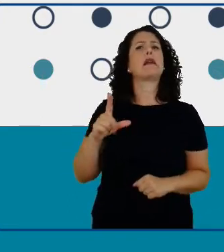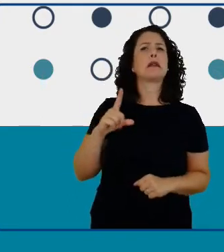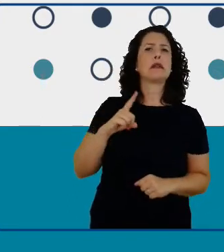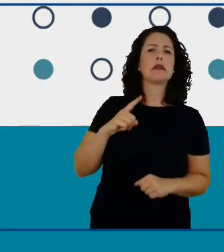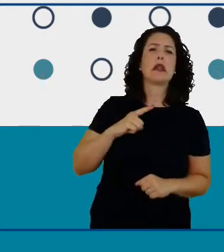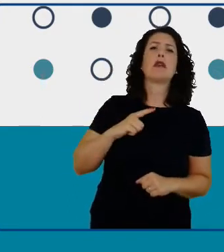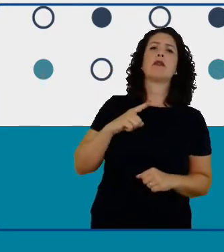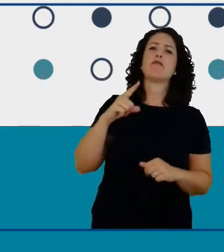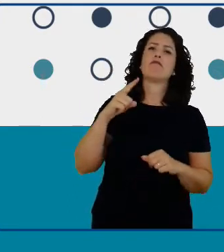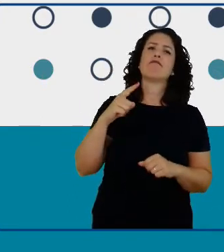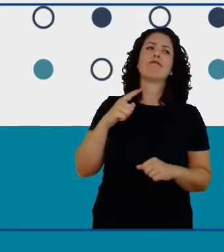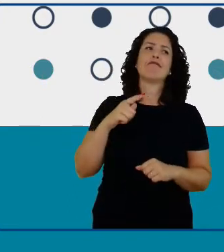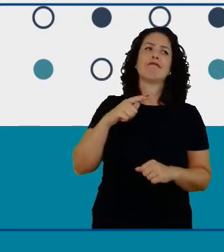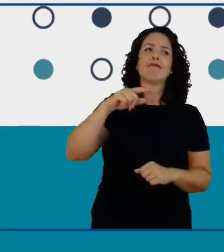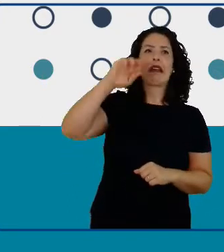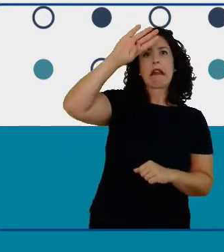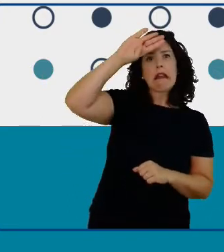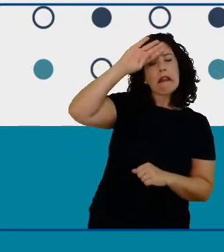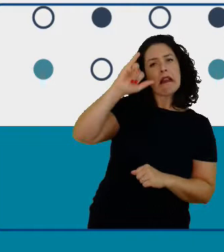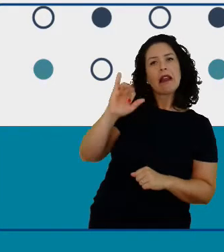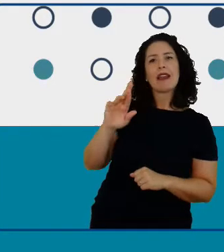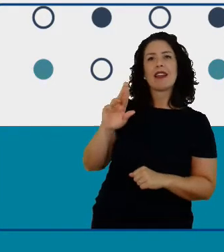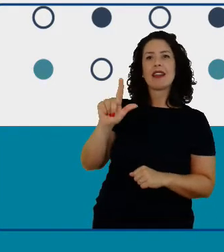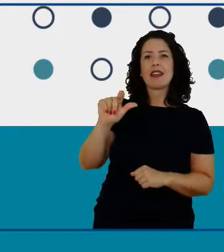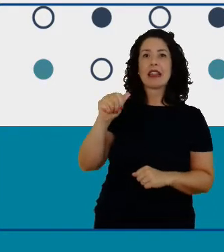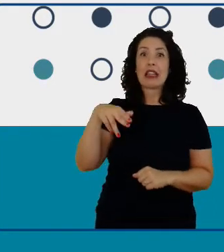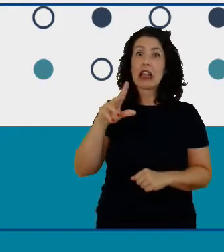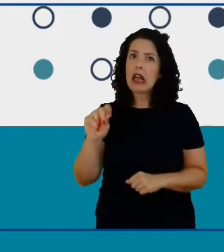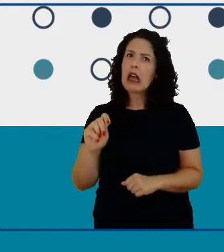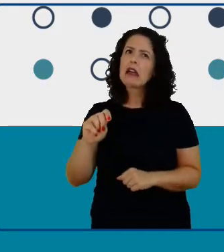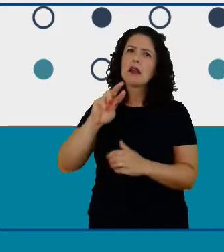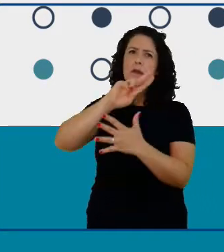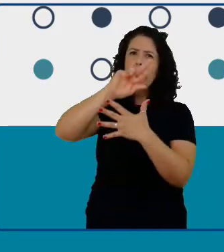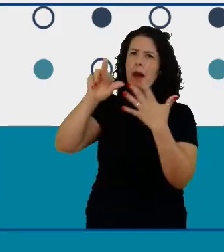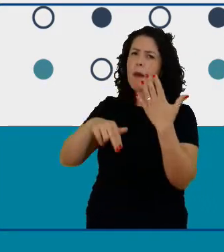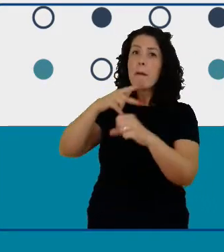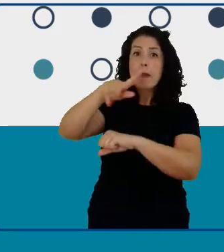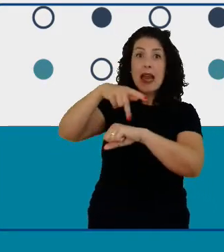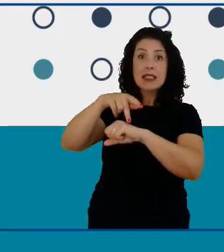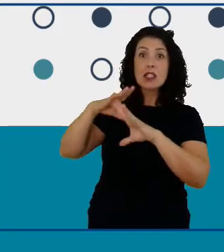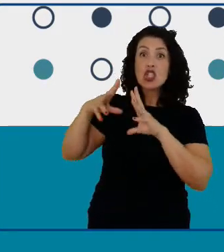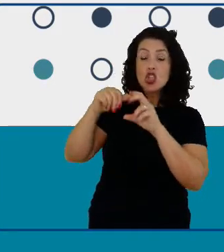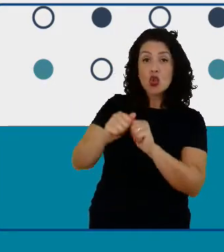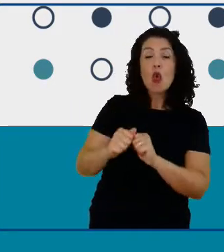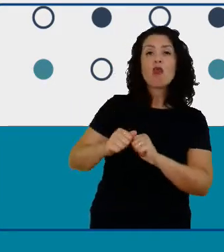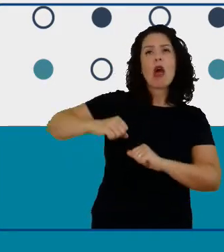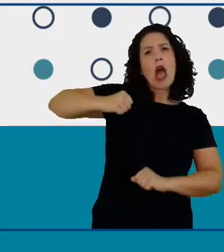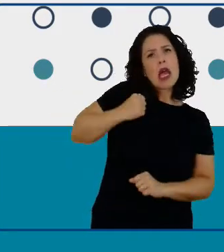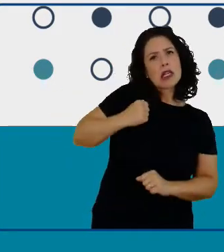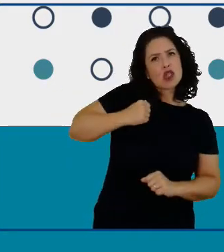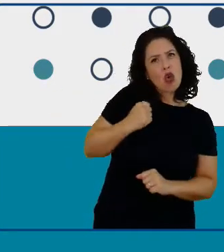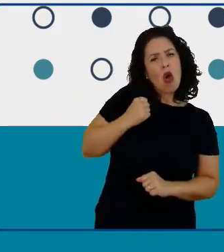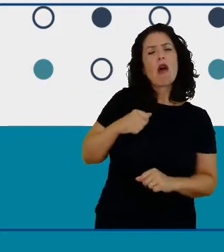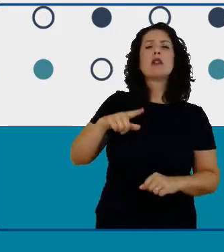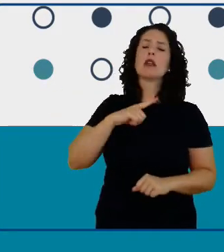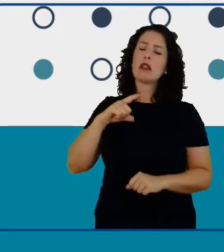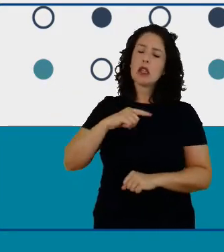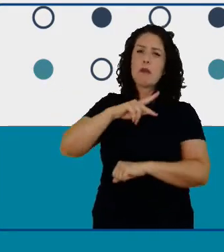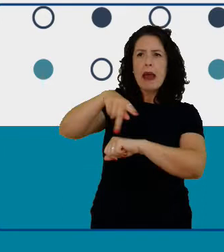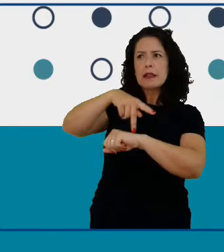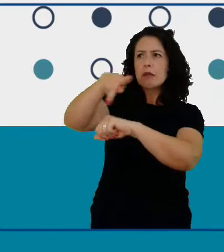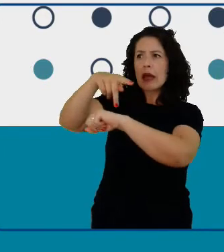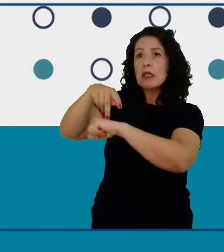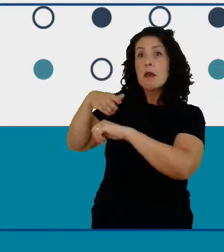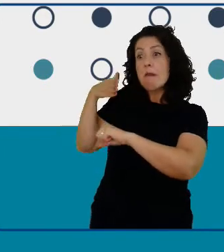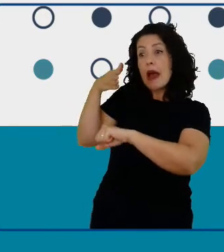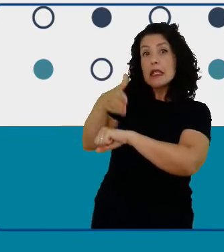Irlanda e assim por diante Escócia e a gente se desenvolveu sobre o